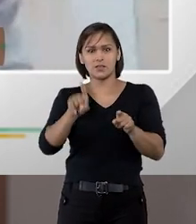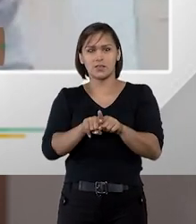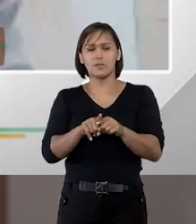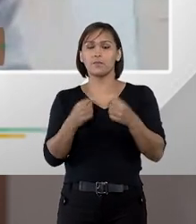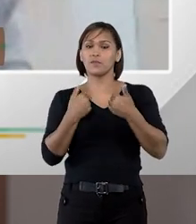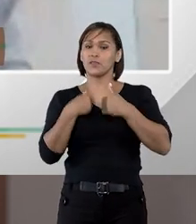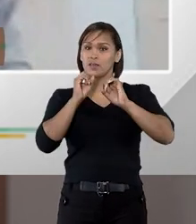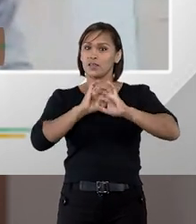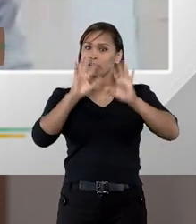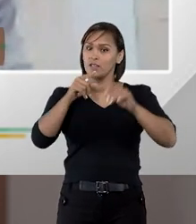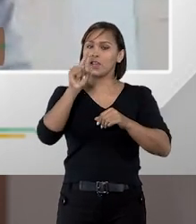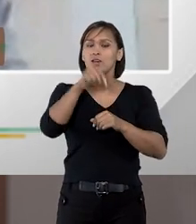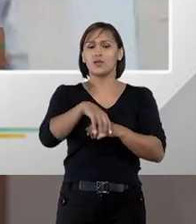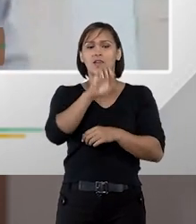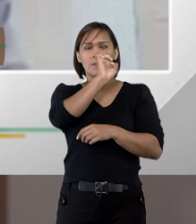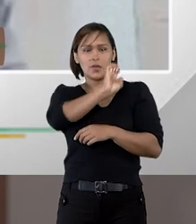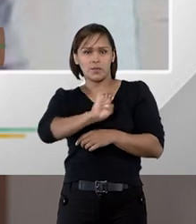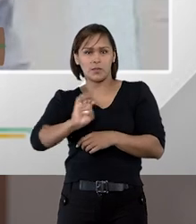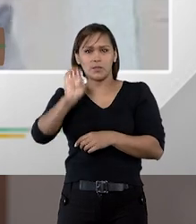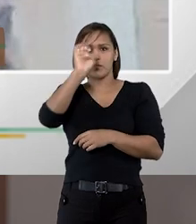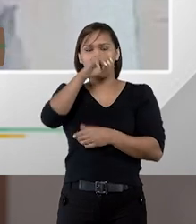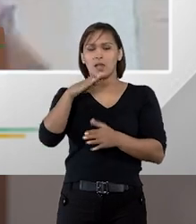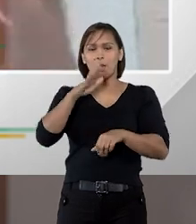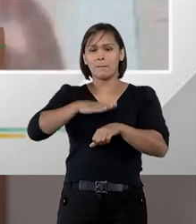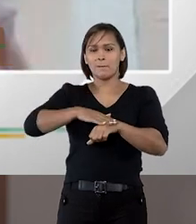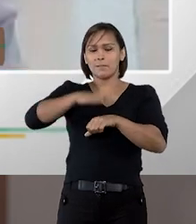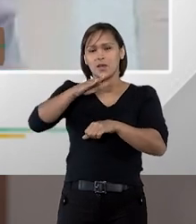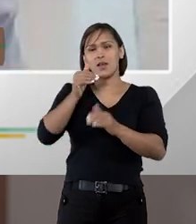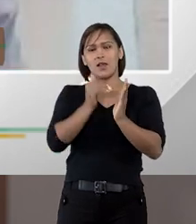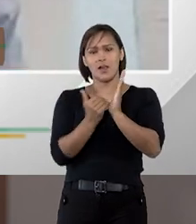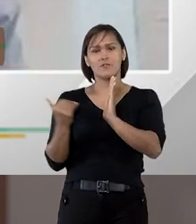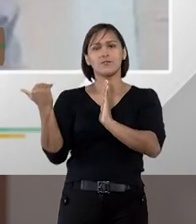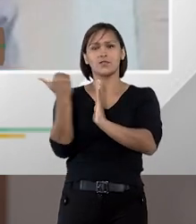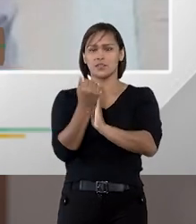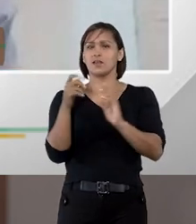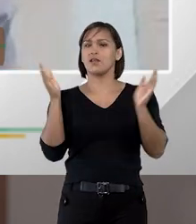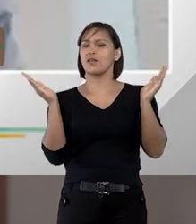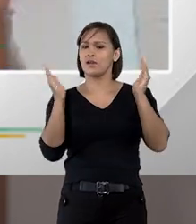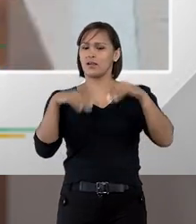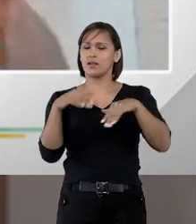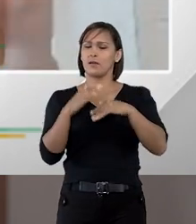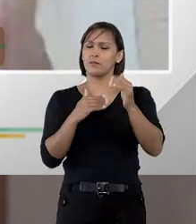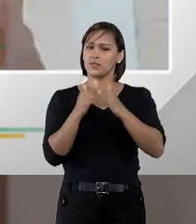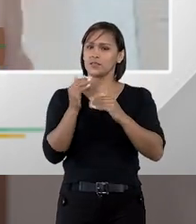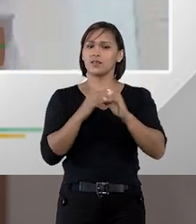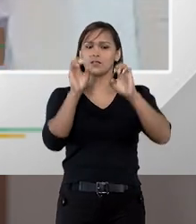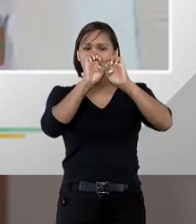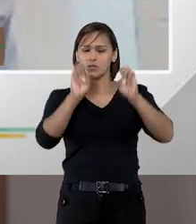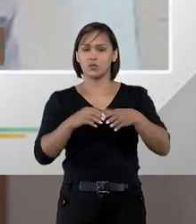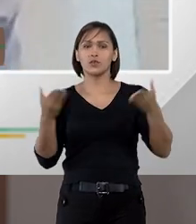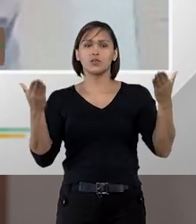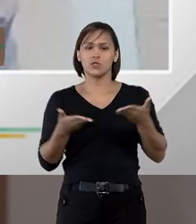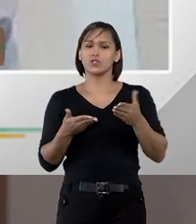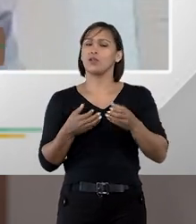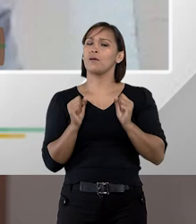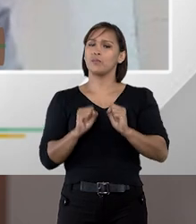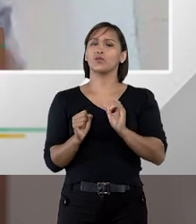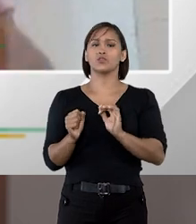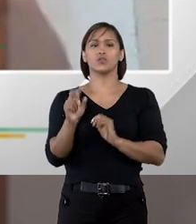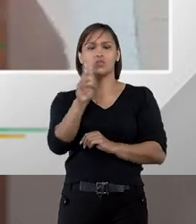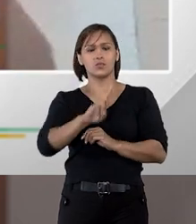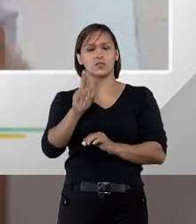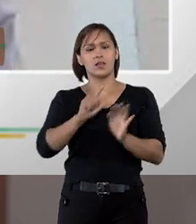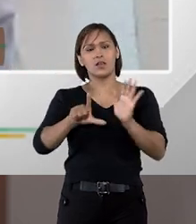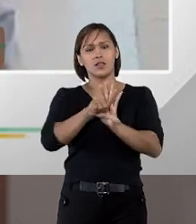que aí os entes federativos que já estão mais avançados, inclusive na capacitação e estrutura, já poderão utilizar a nova lei,